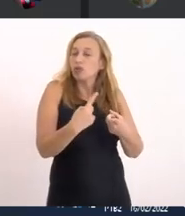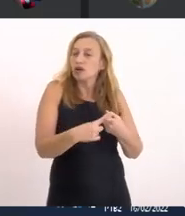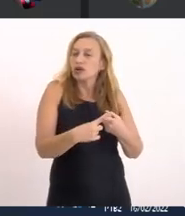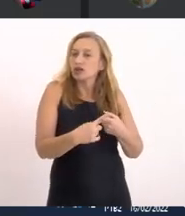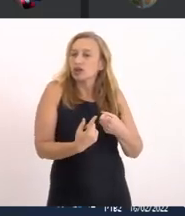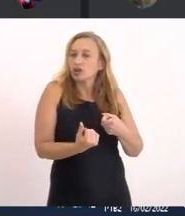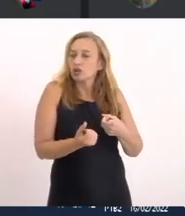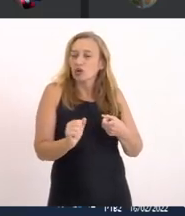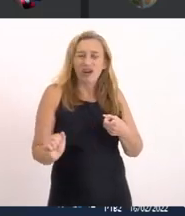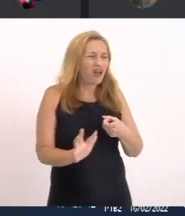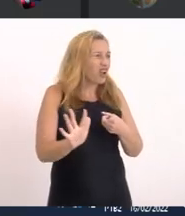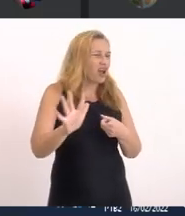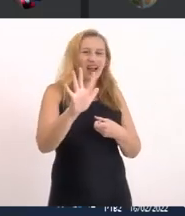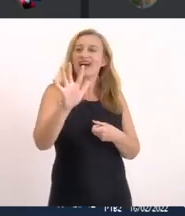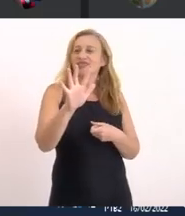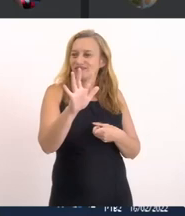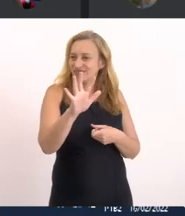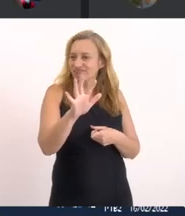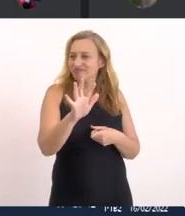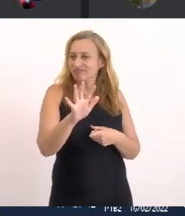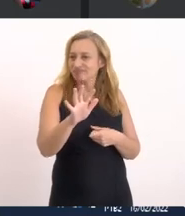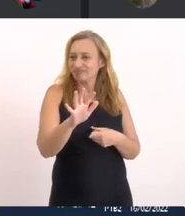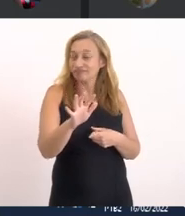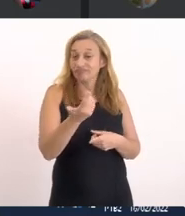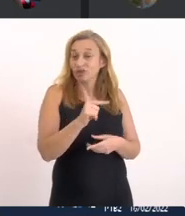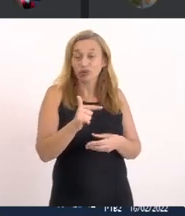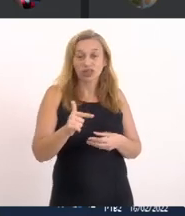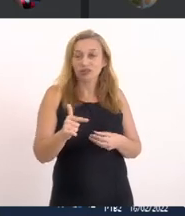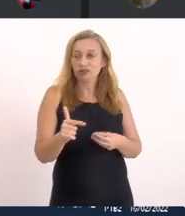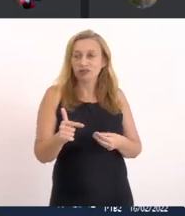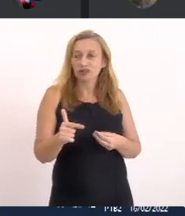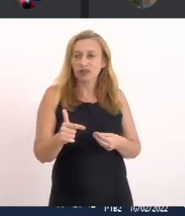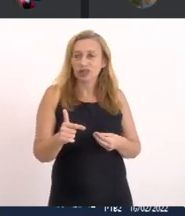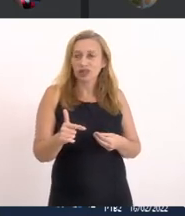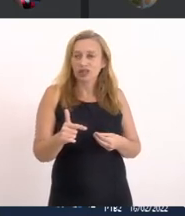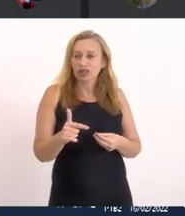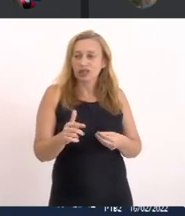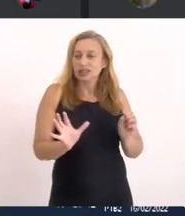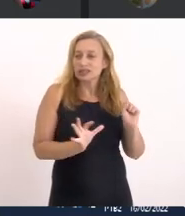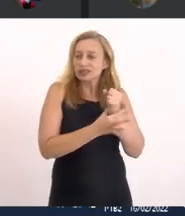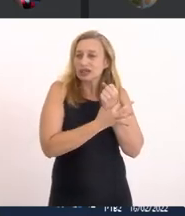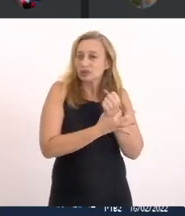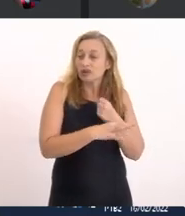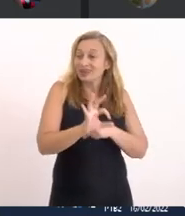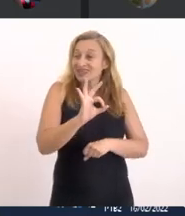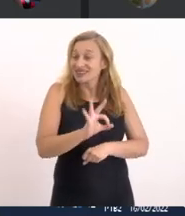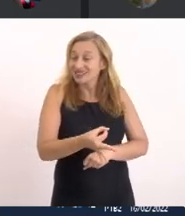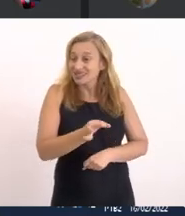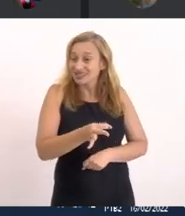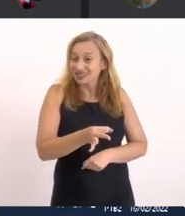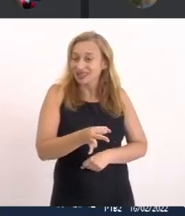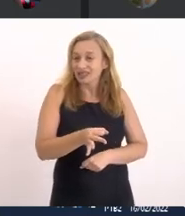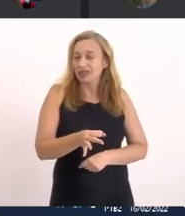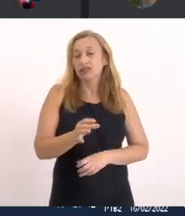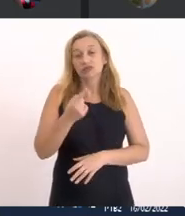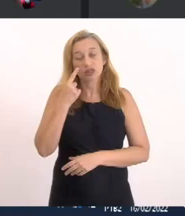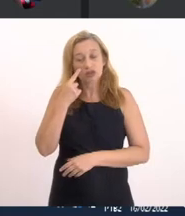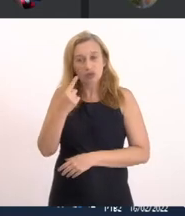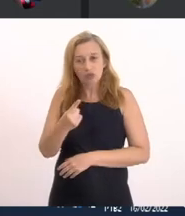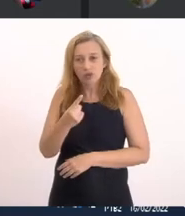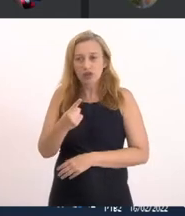Custaria uma fortuna E não tem Garantia De estar dando certo Se vocês olharem